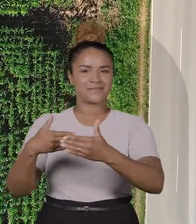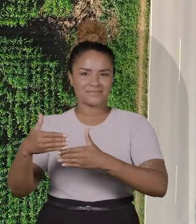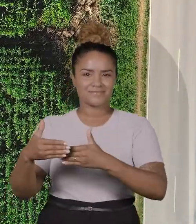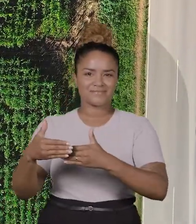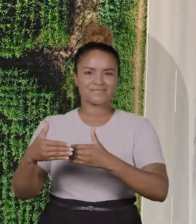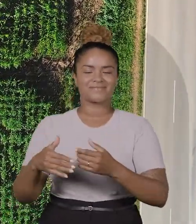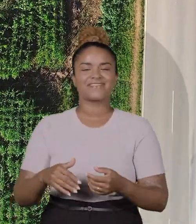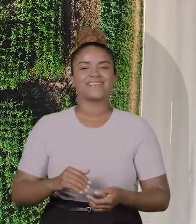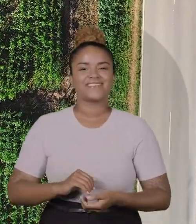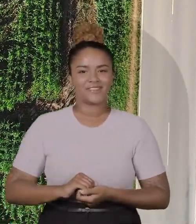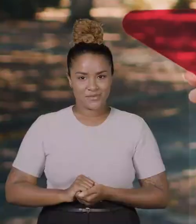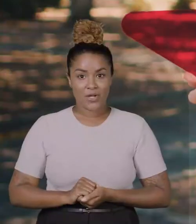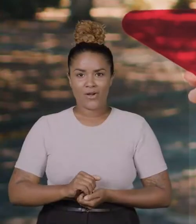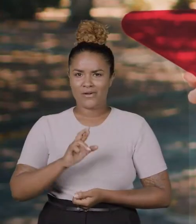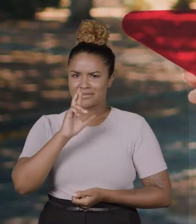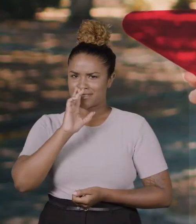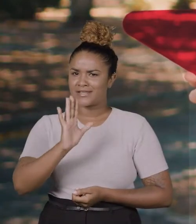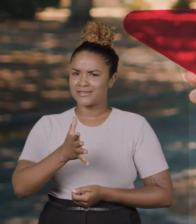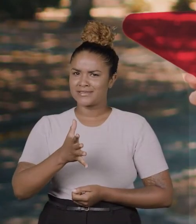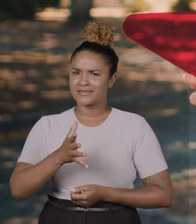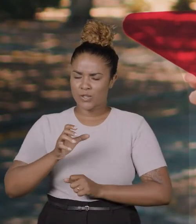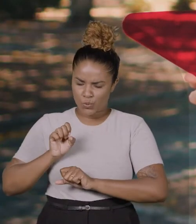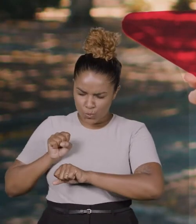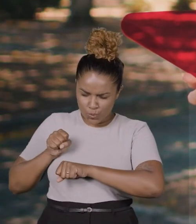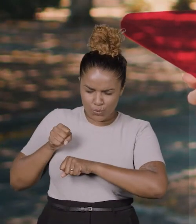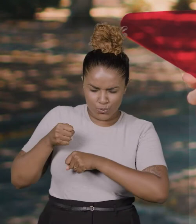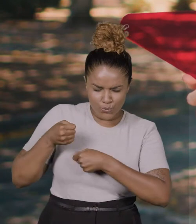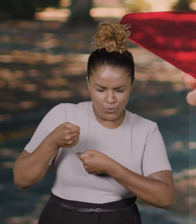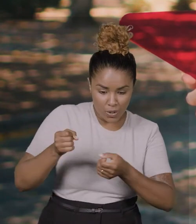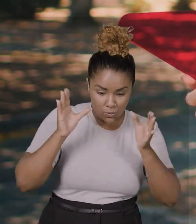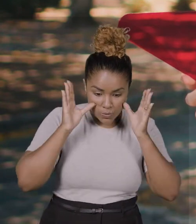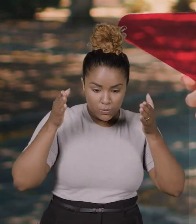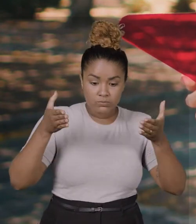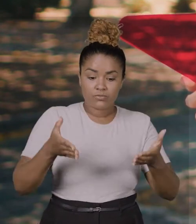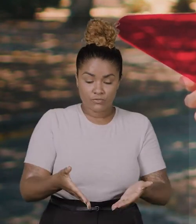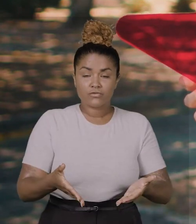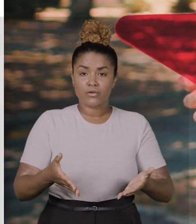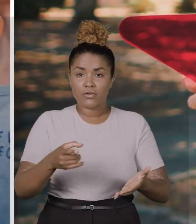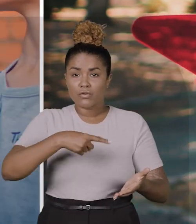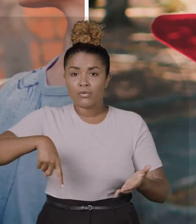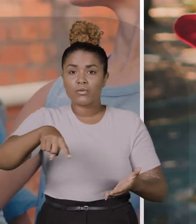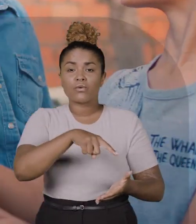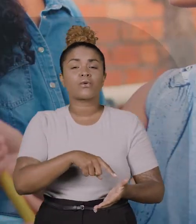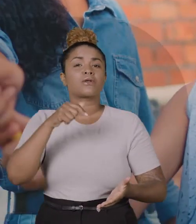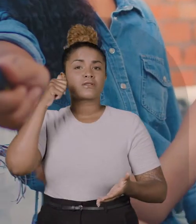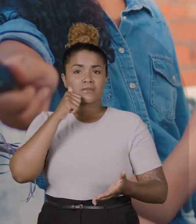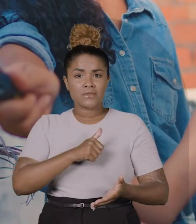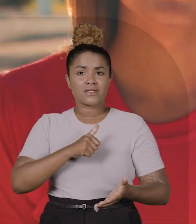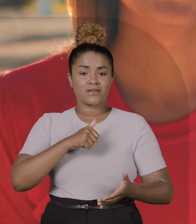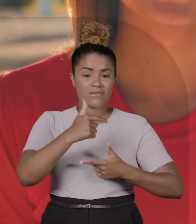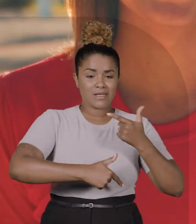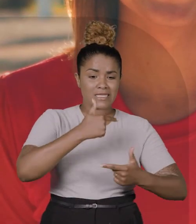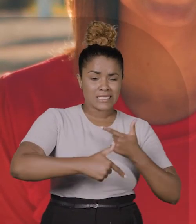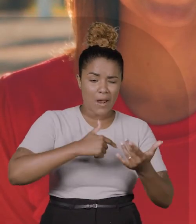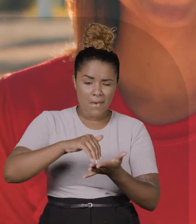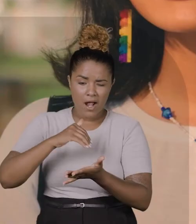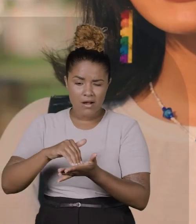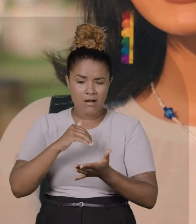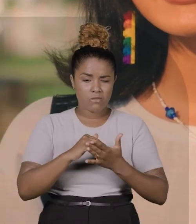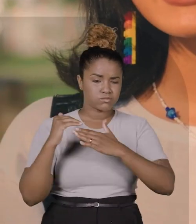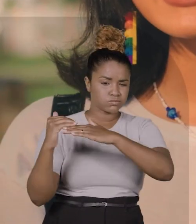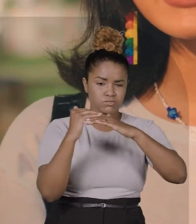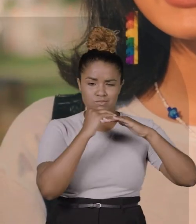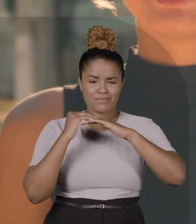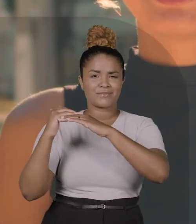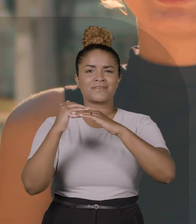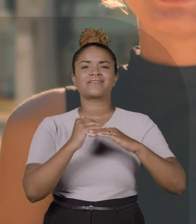desenvolvimento da nossa economia. Rogério já fez muito pelas mulheres e vai fazer muito mais. Pra nossa secretaria, as mulheres vão trabalhar